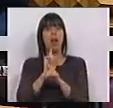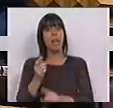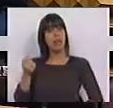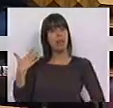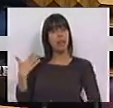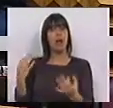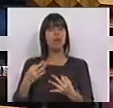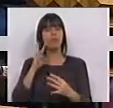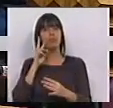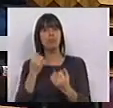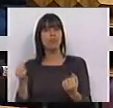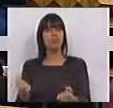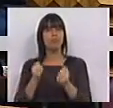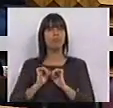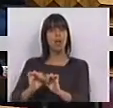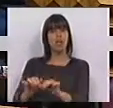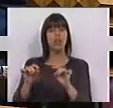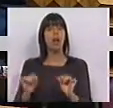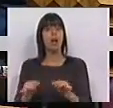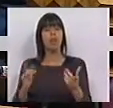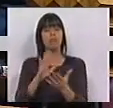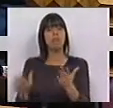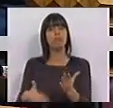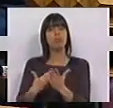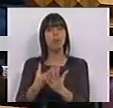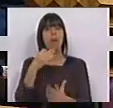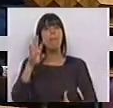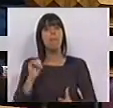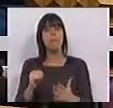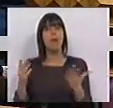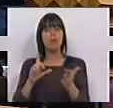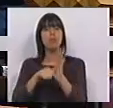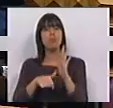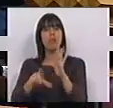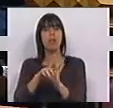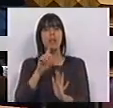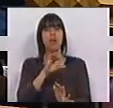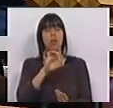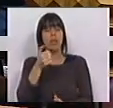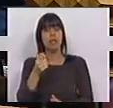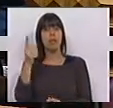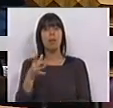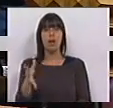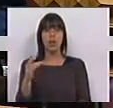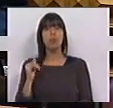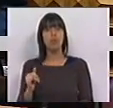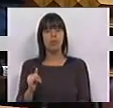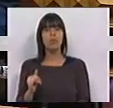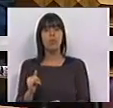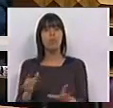recentemente vimos rejeitada aqui uma proposta do Partido Socialista, o Projeto de Lei nº 685-12,